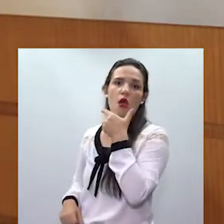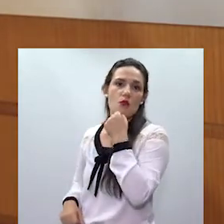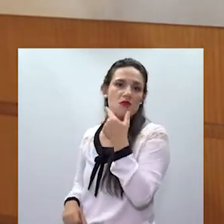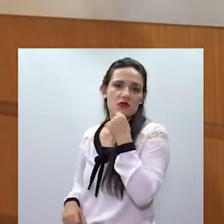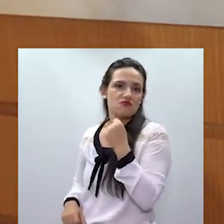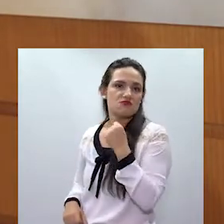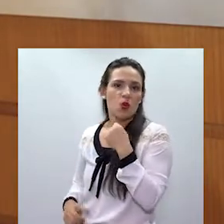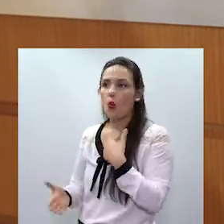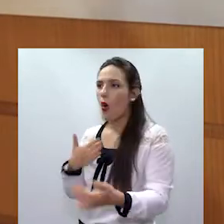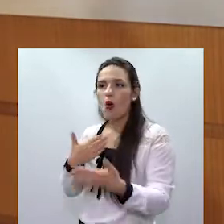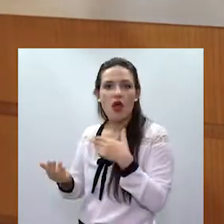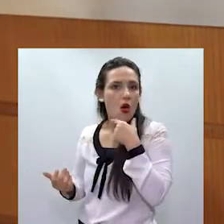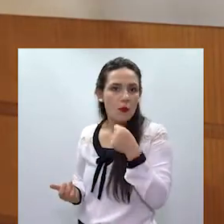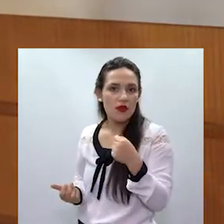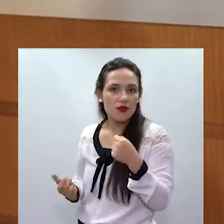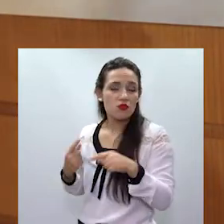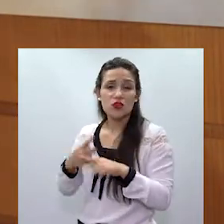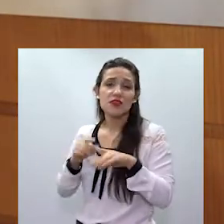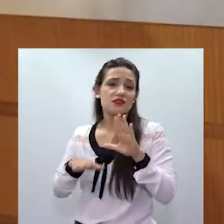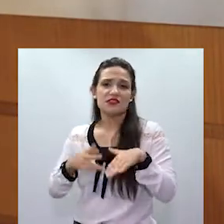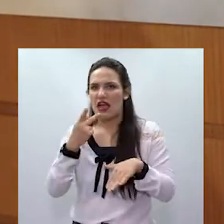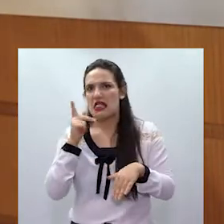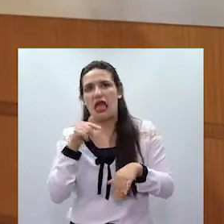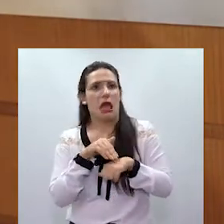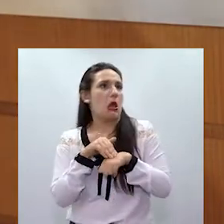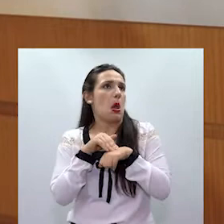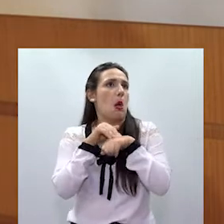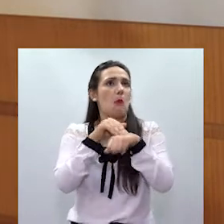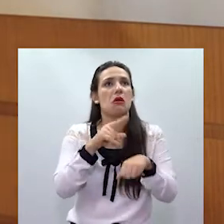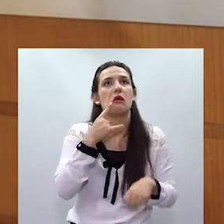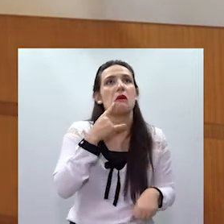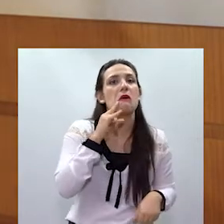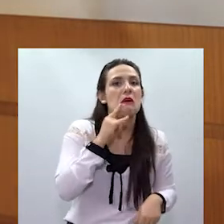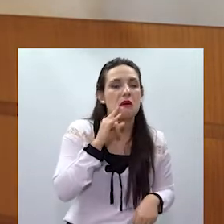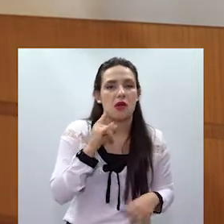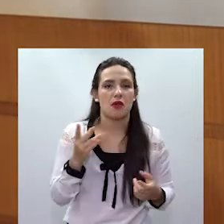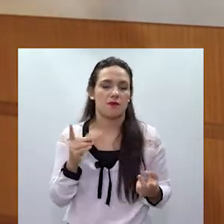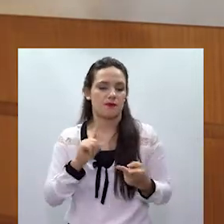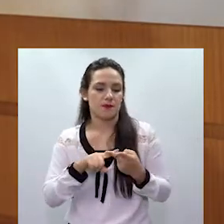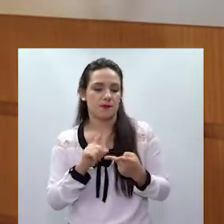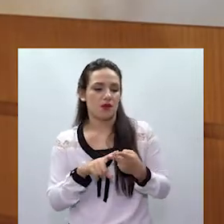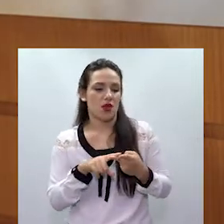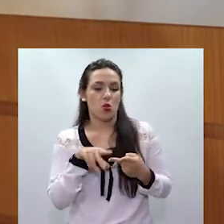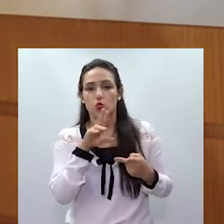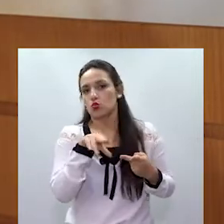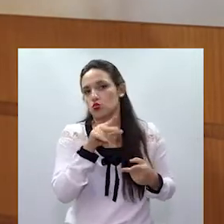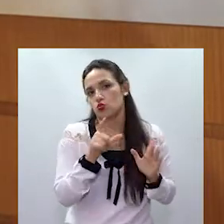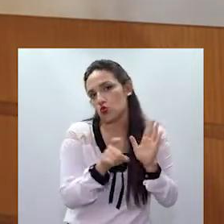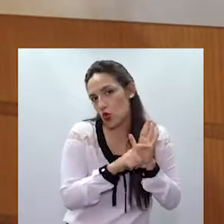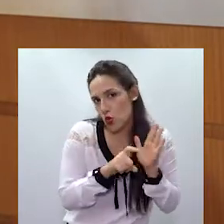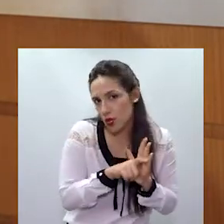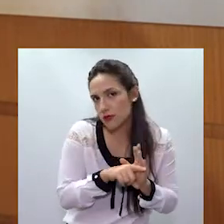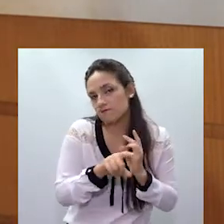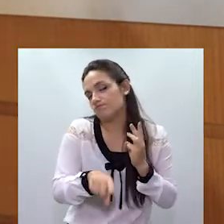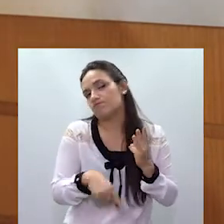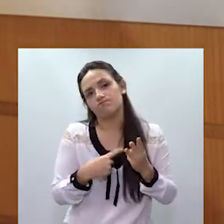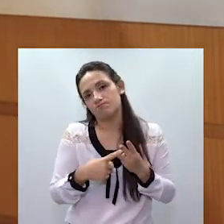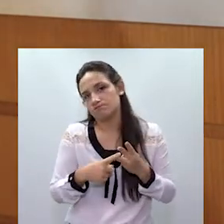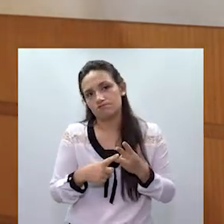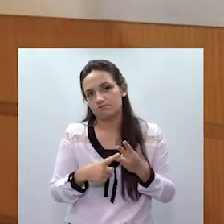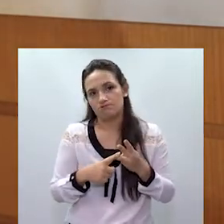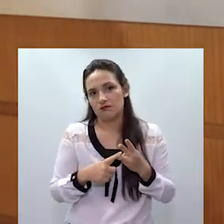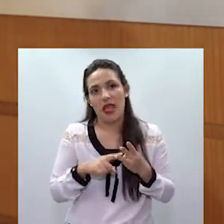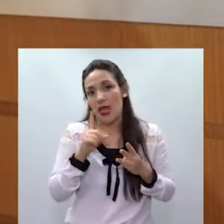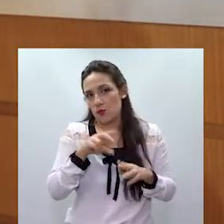associado à violência doméstica é que o álcool é o causador da violência doméstica, ou o uso de drogas é o causador da violência